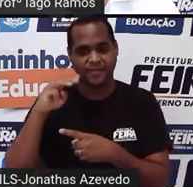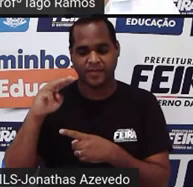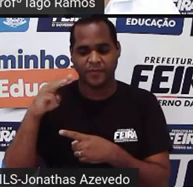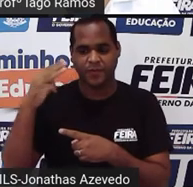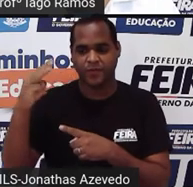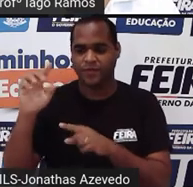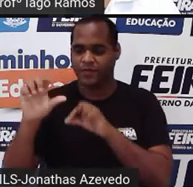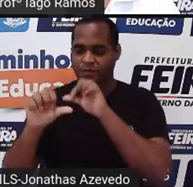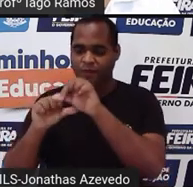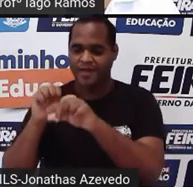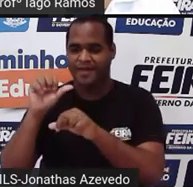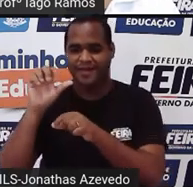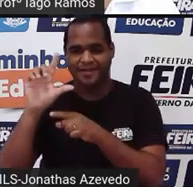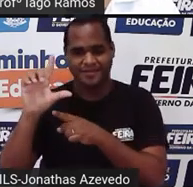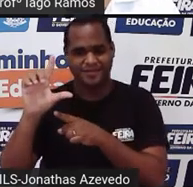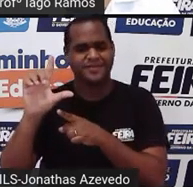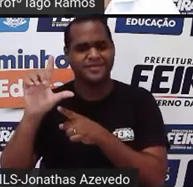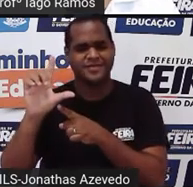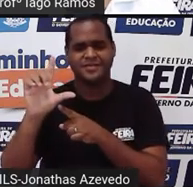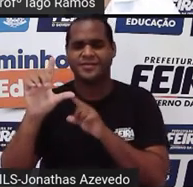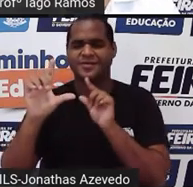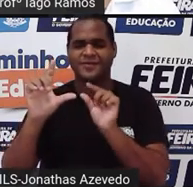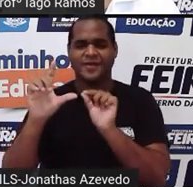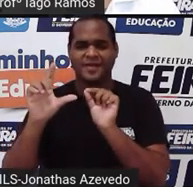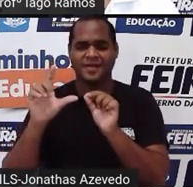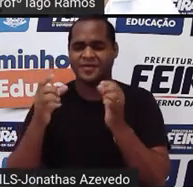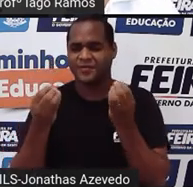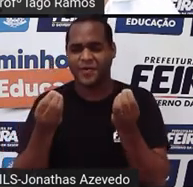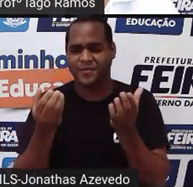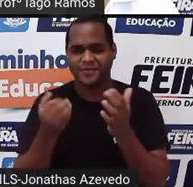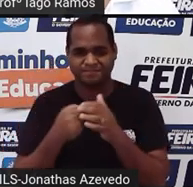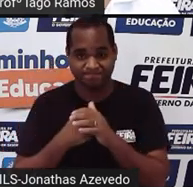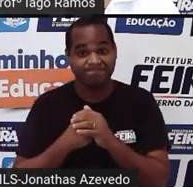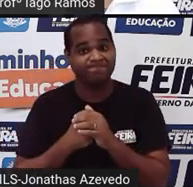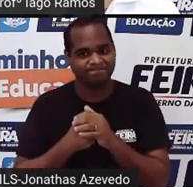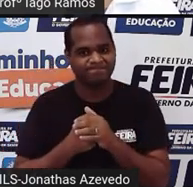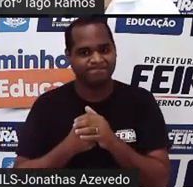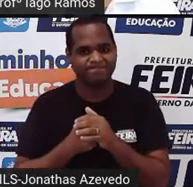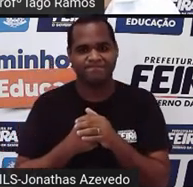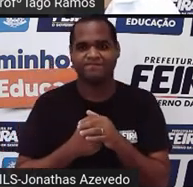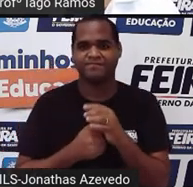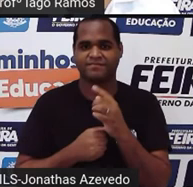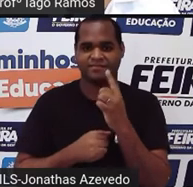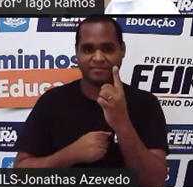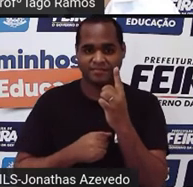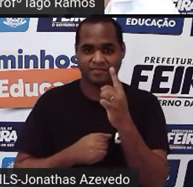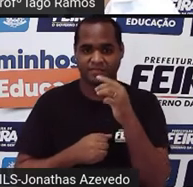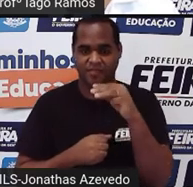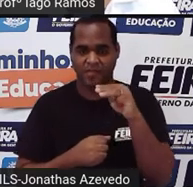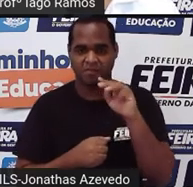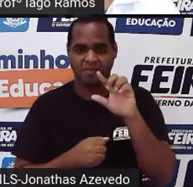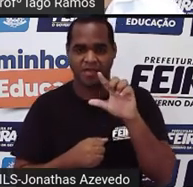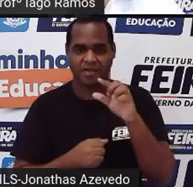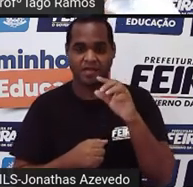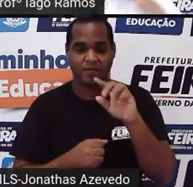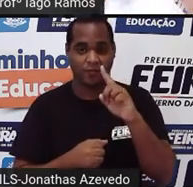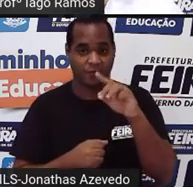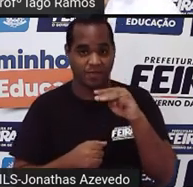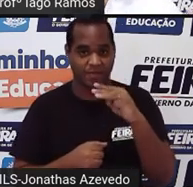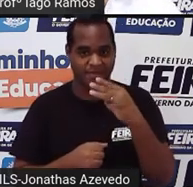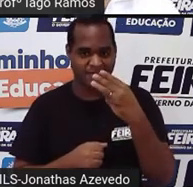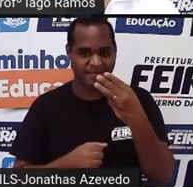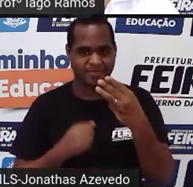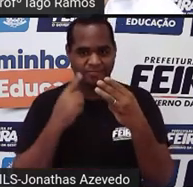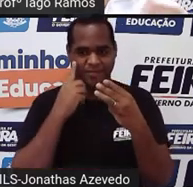mudo para litros, tá? Aí eu pensei assim, 2,5, 2,5 eu quebro,